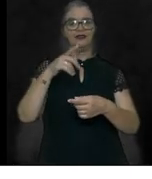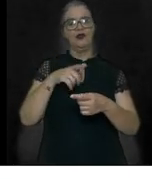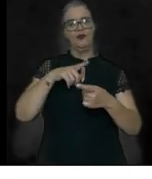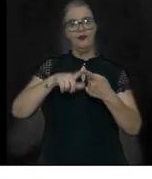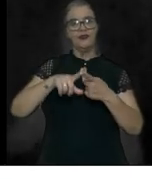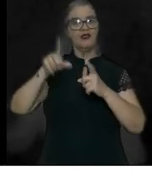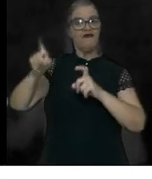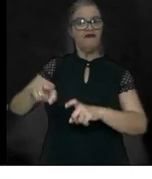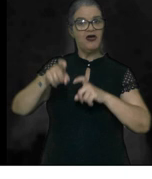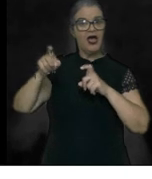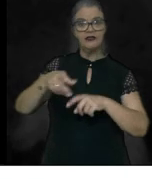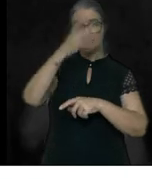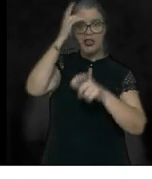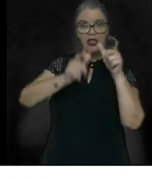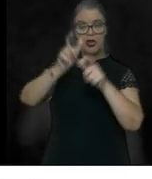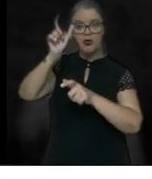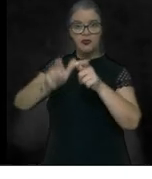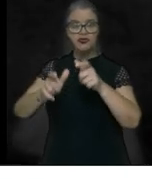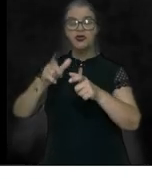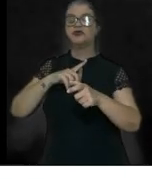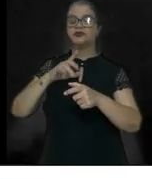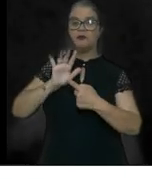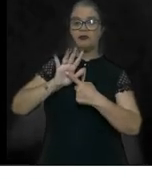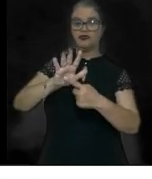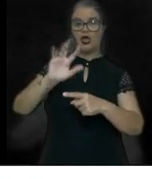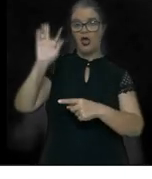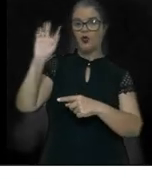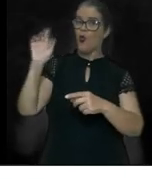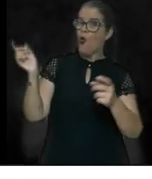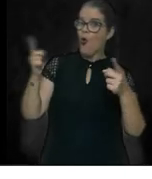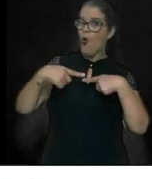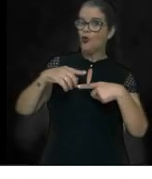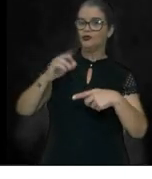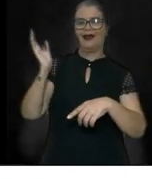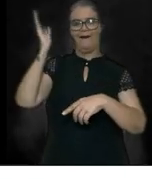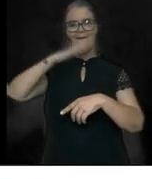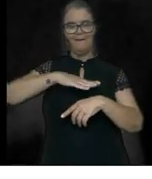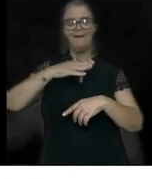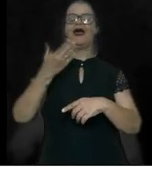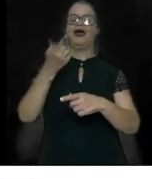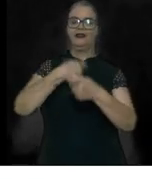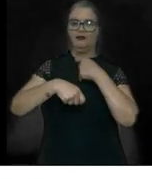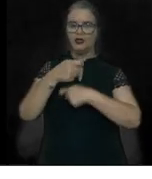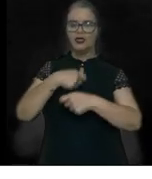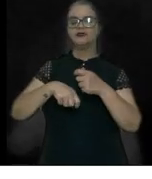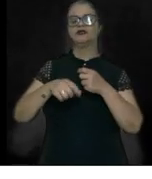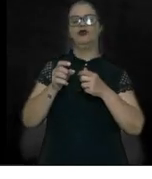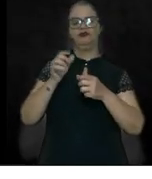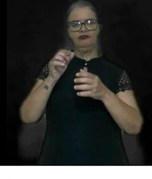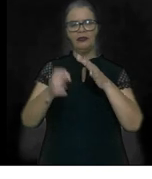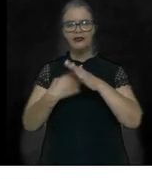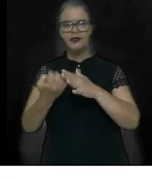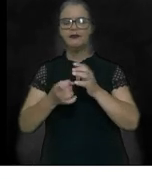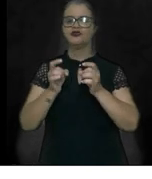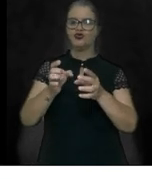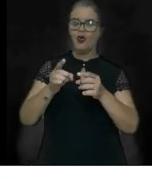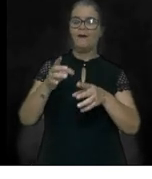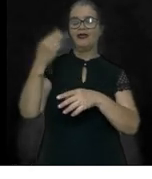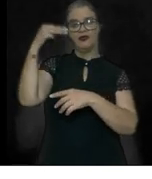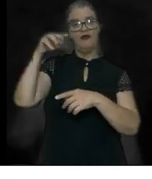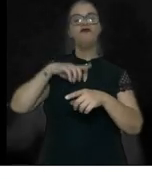rebelaram contra a má administração da Companhia do Comércio do Maranhão. Foram derrotados, mas